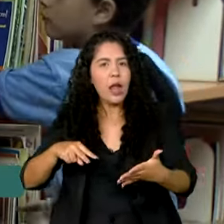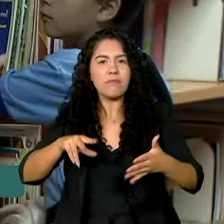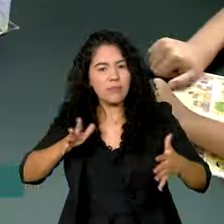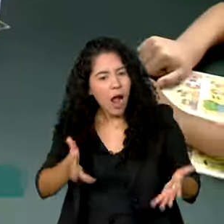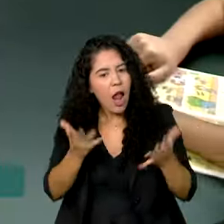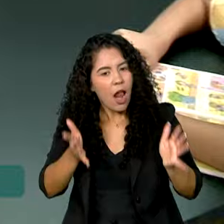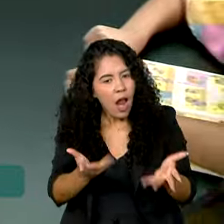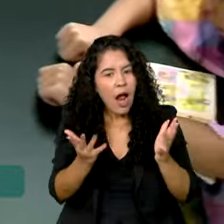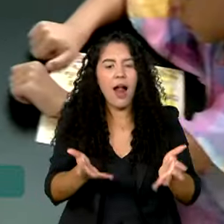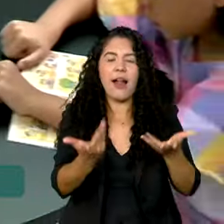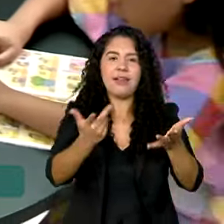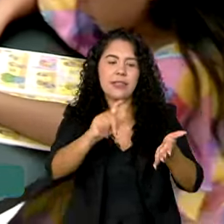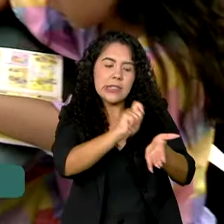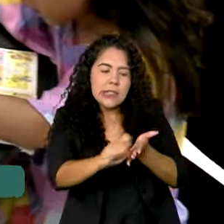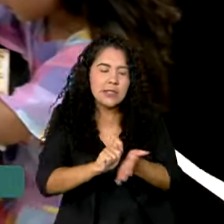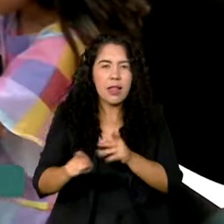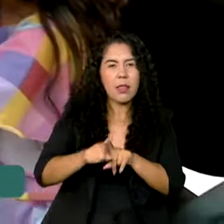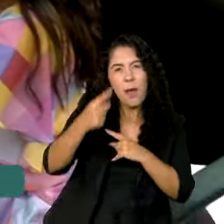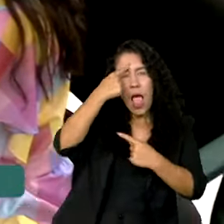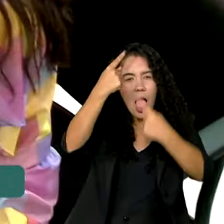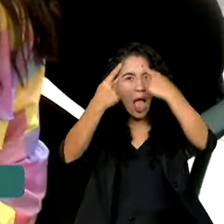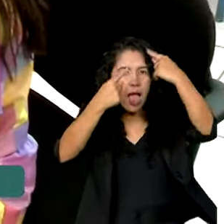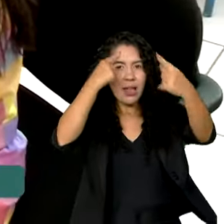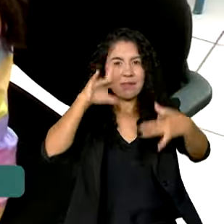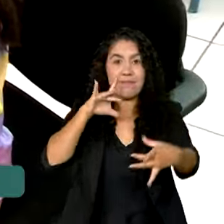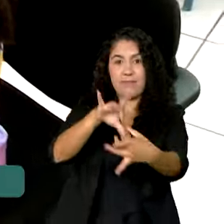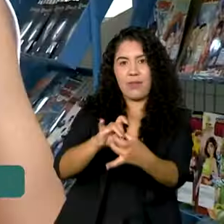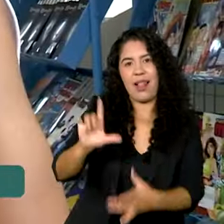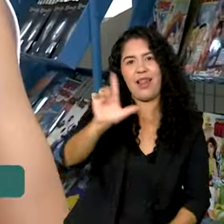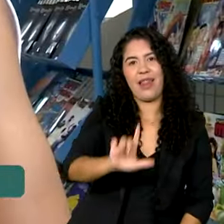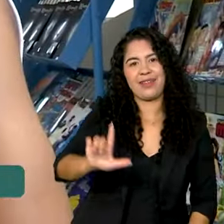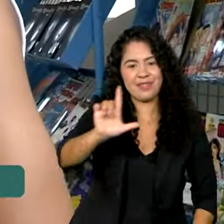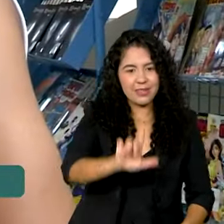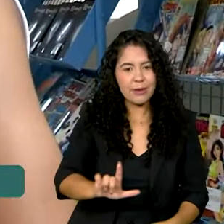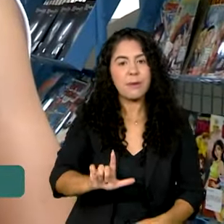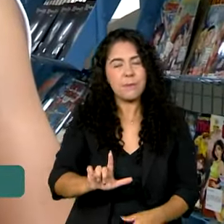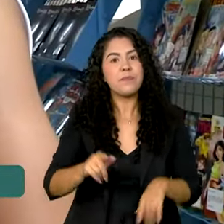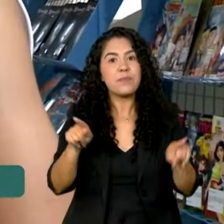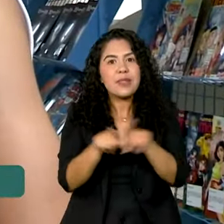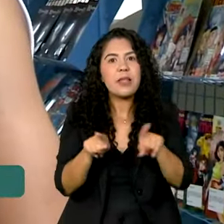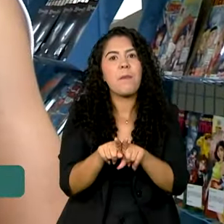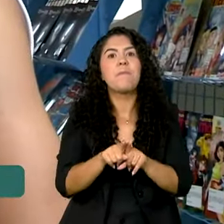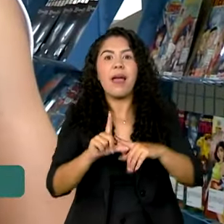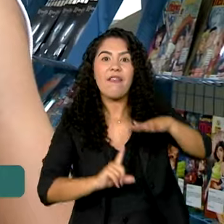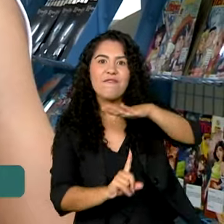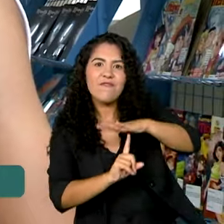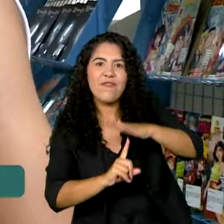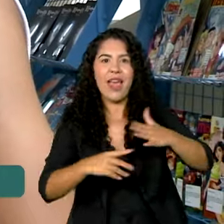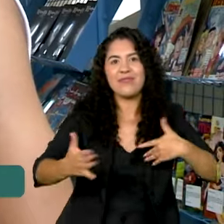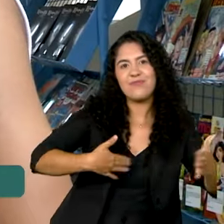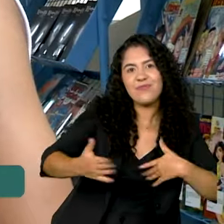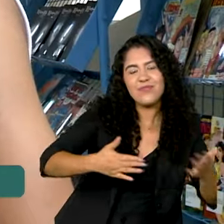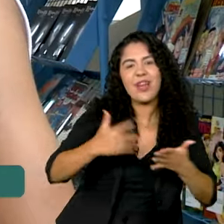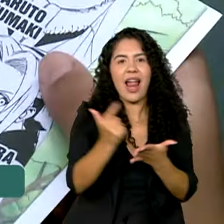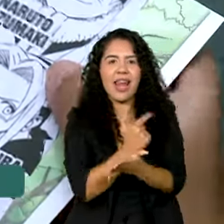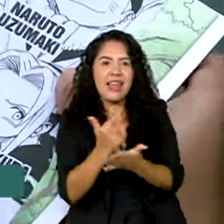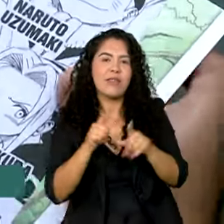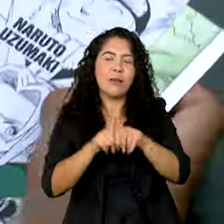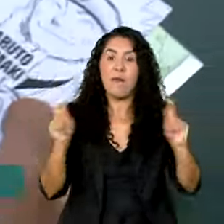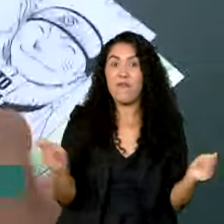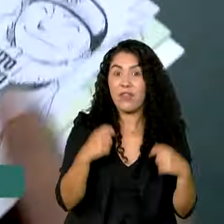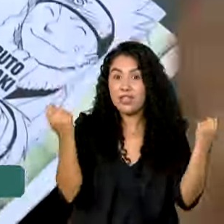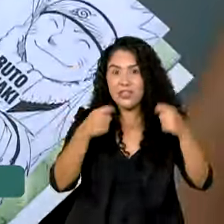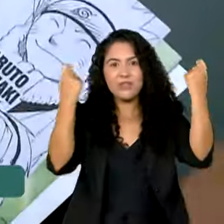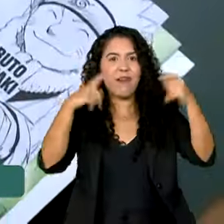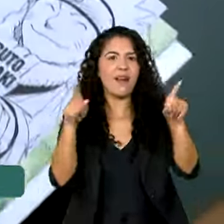leitura, de escrita criativa e literária dentro da Escola da Literatura Integral. O circuito de feiras de livros, festivais literários, os editais de